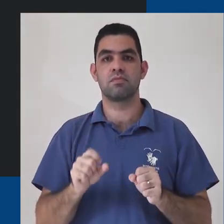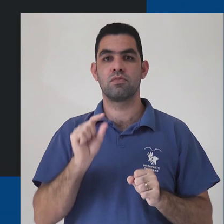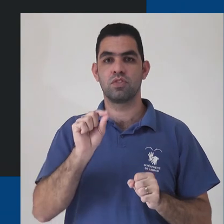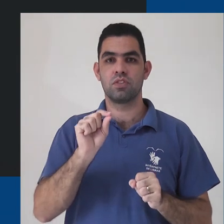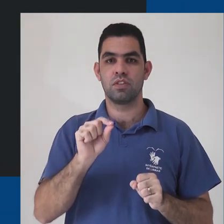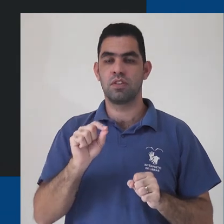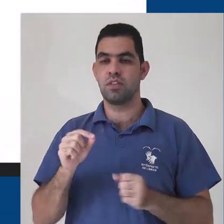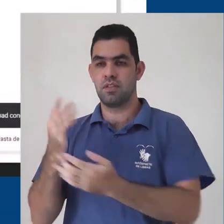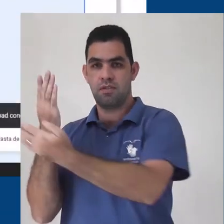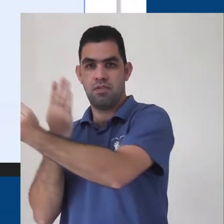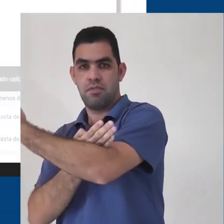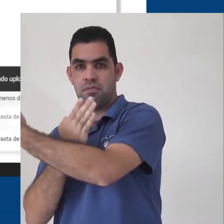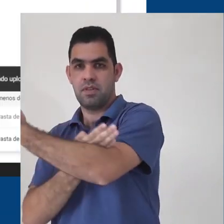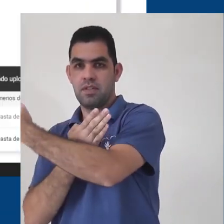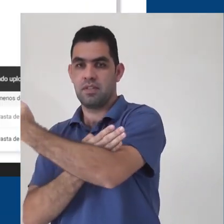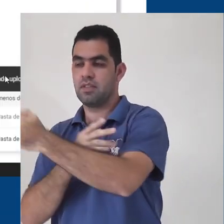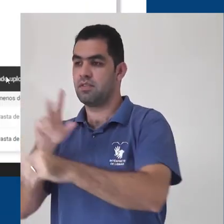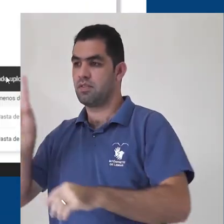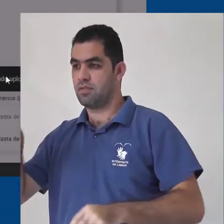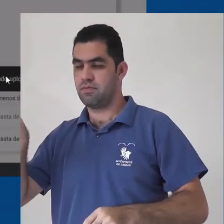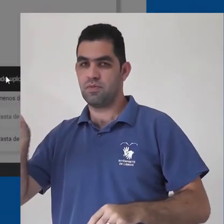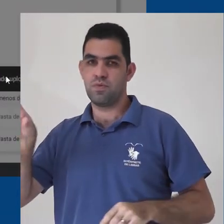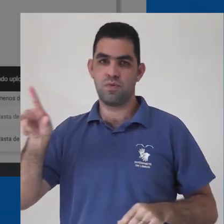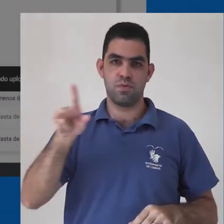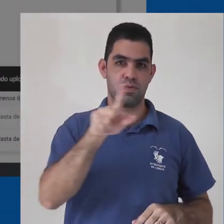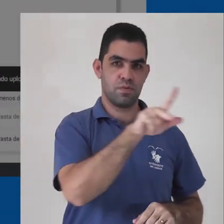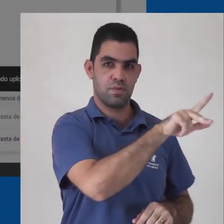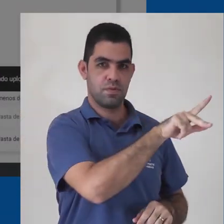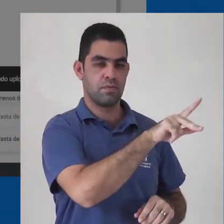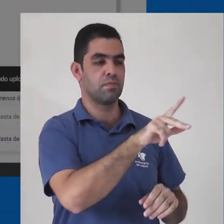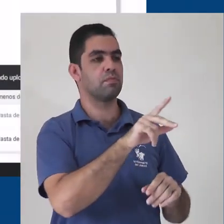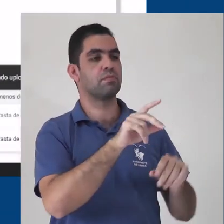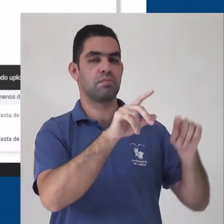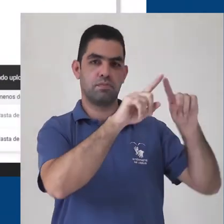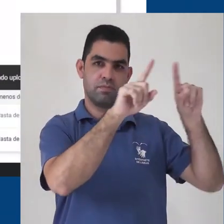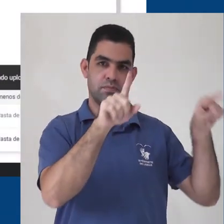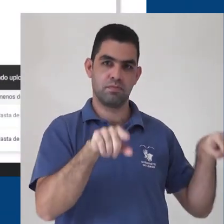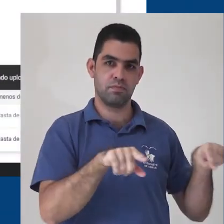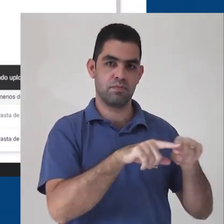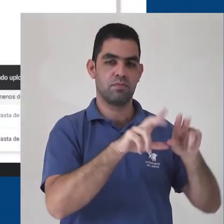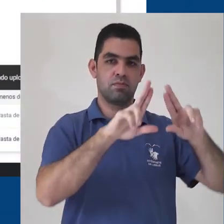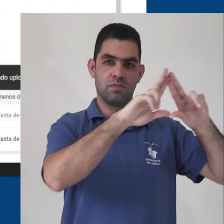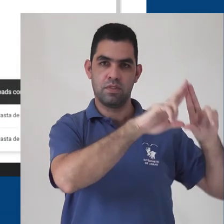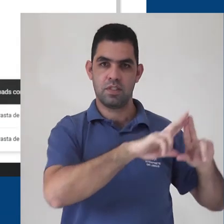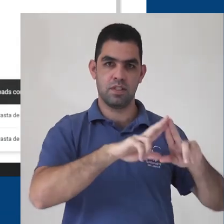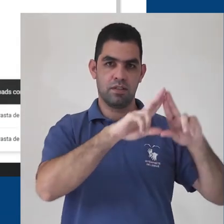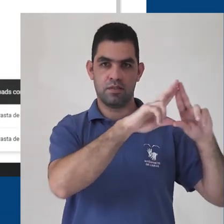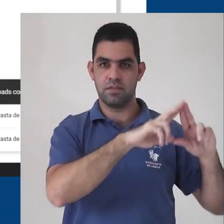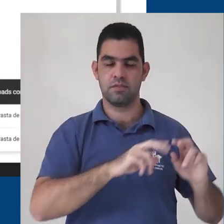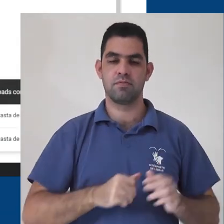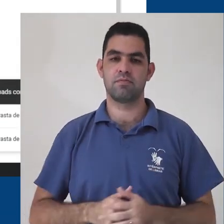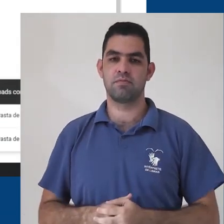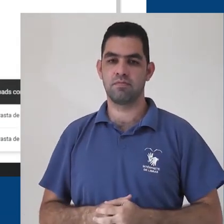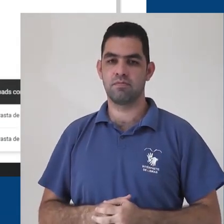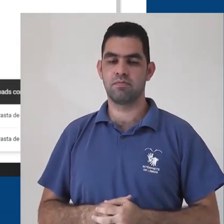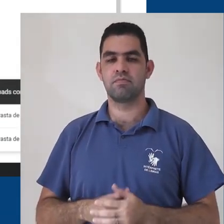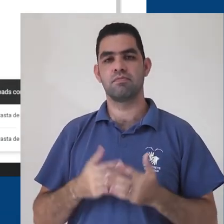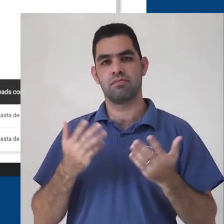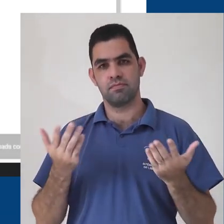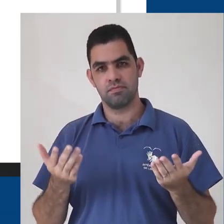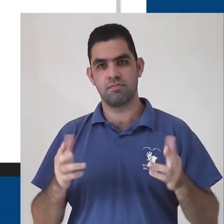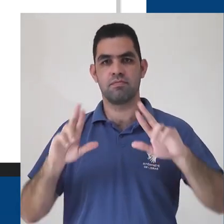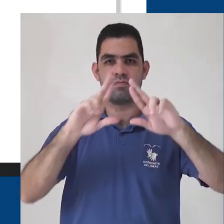arrastar a pasta para o Drive, assim como fizemos anteriormente com os arquivos. Veja, pronto! Agora temos um Drive com